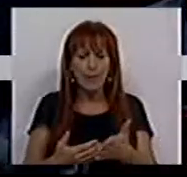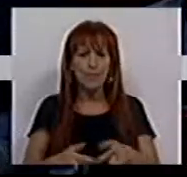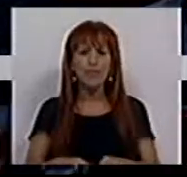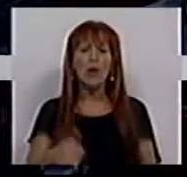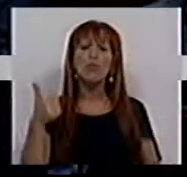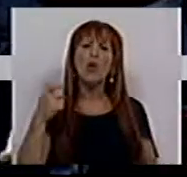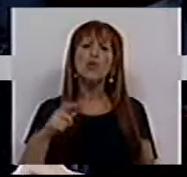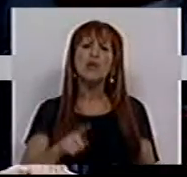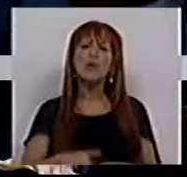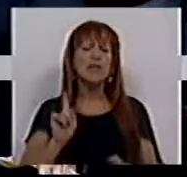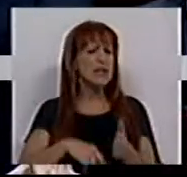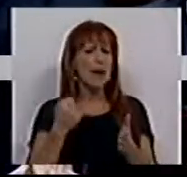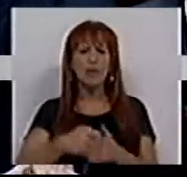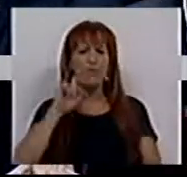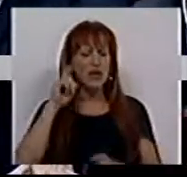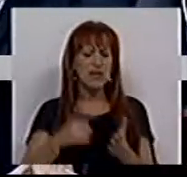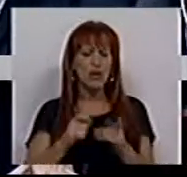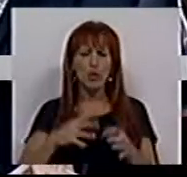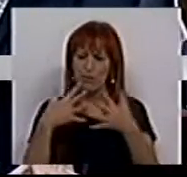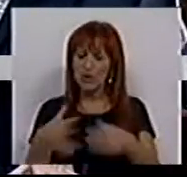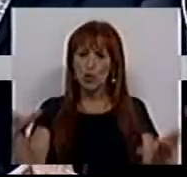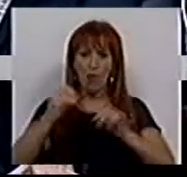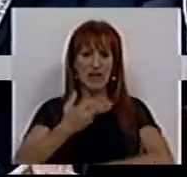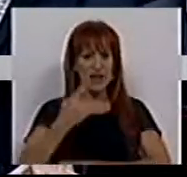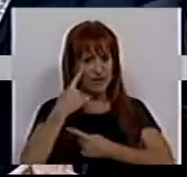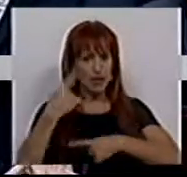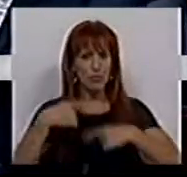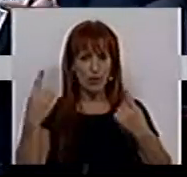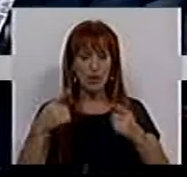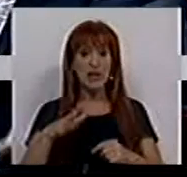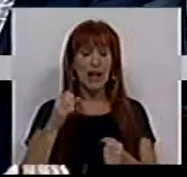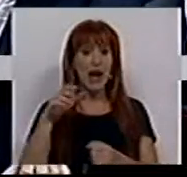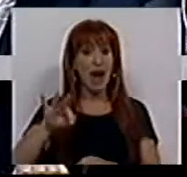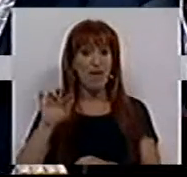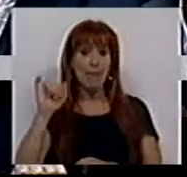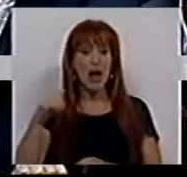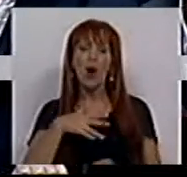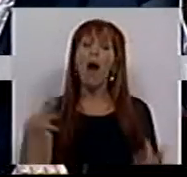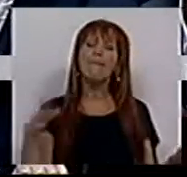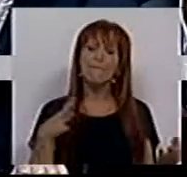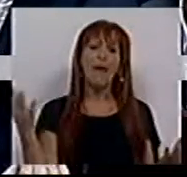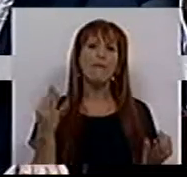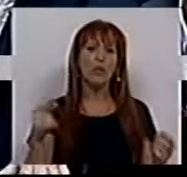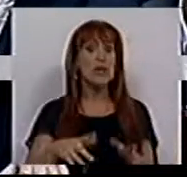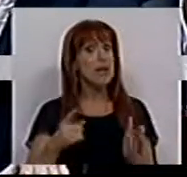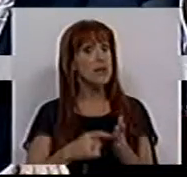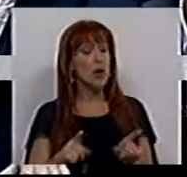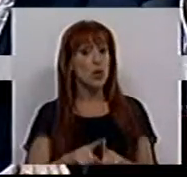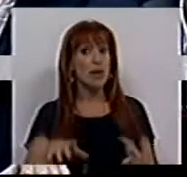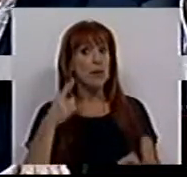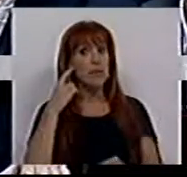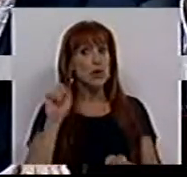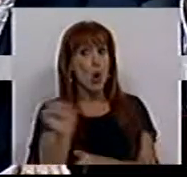O Bloco de Esquerda sempre defendeu que era necessária a reestruturação da dívida pública. O FMI vem agora reconhecer que seria necessário ter